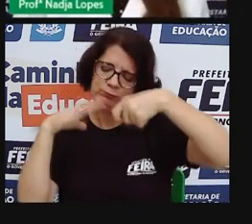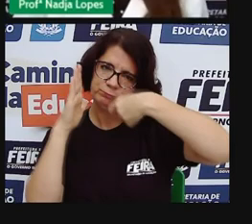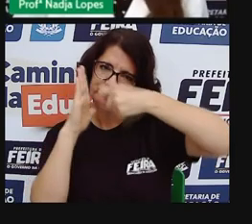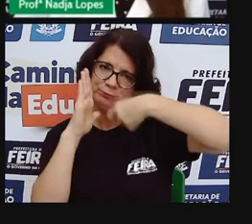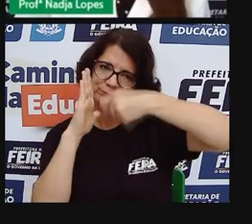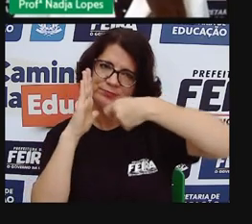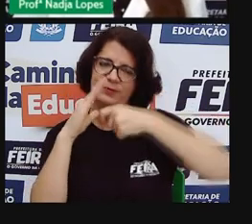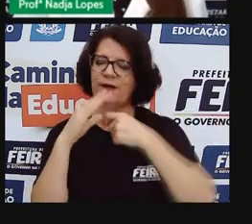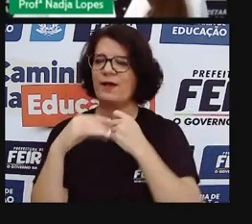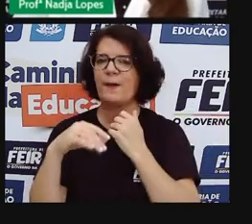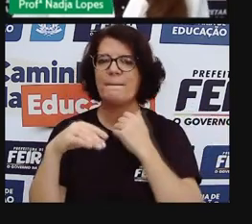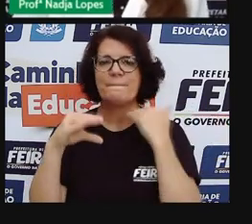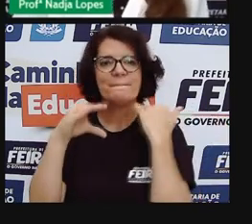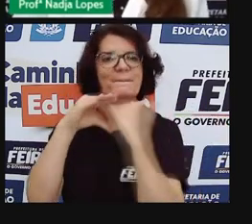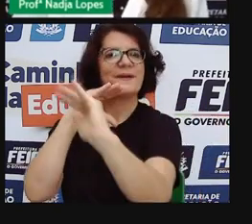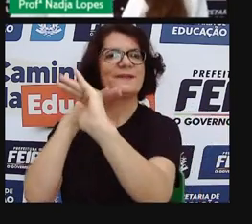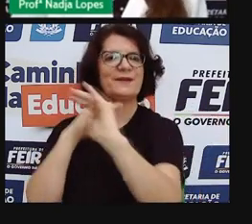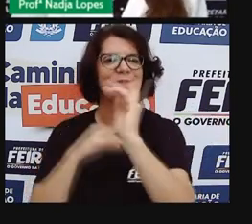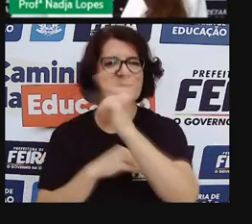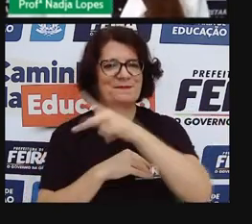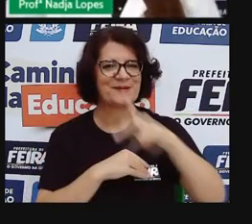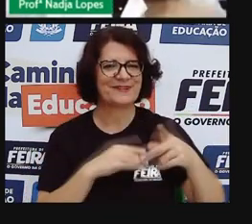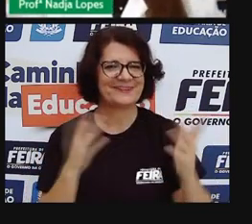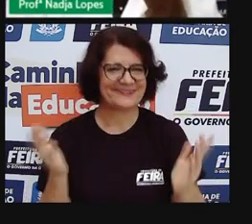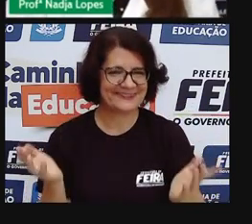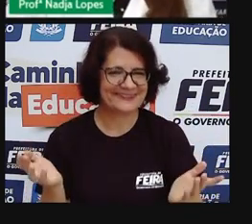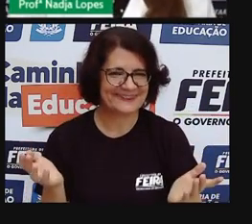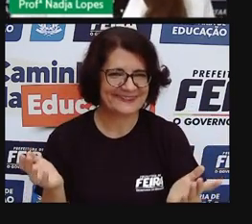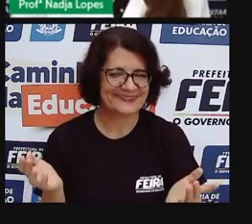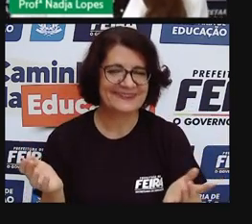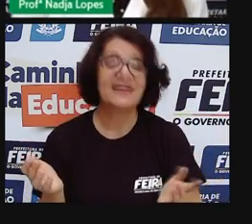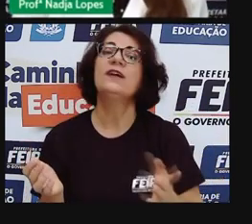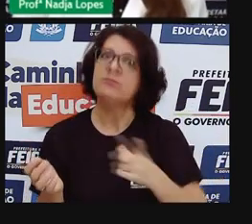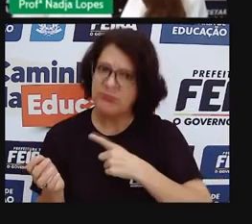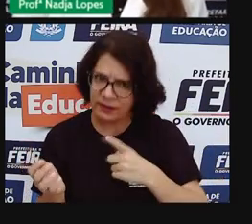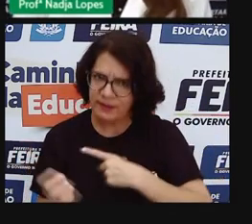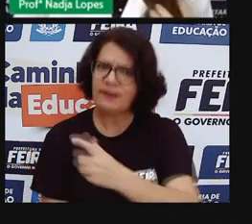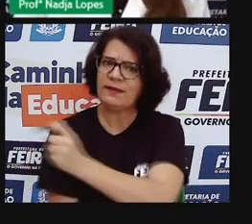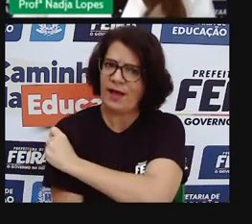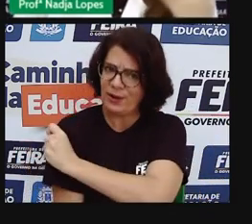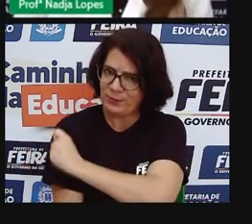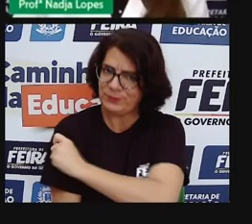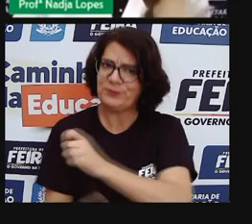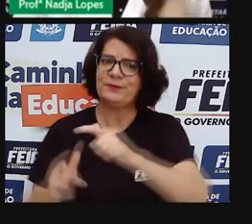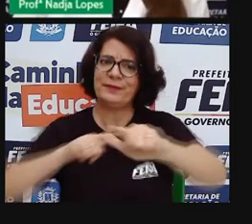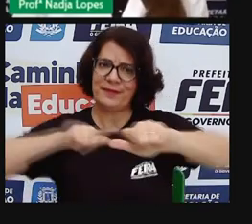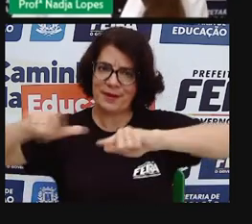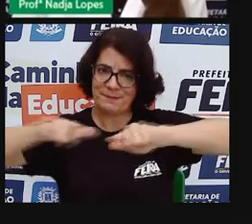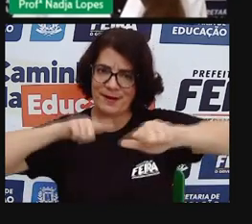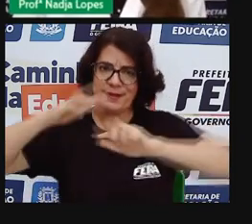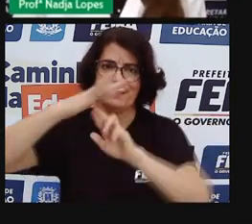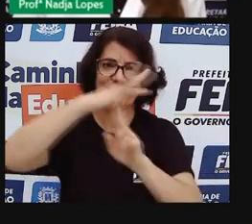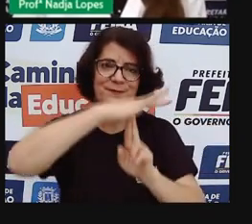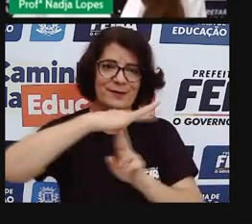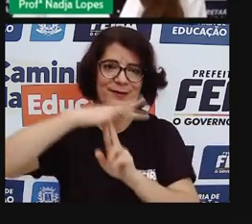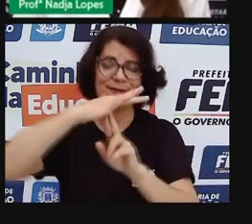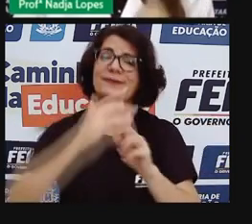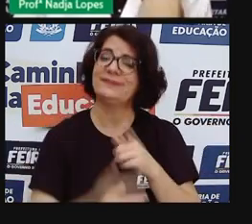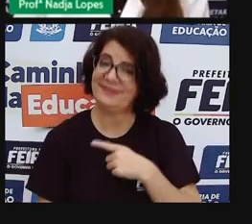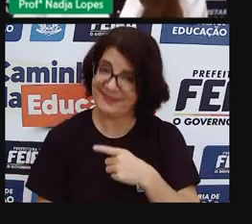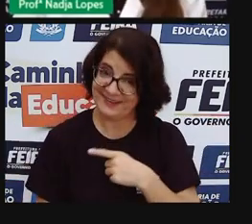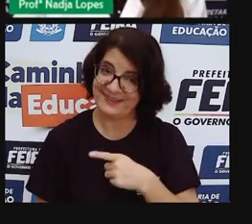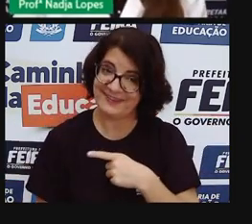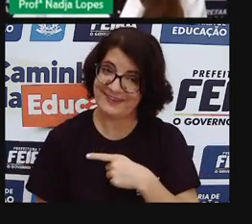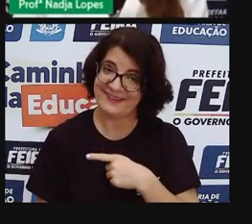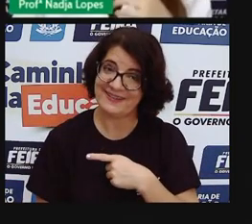alunos feirantes, então eu sei que é comum entre os nossos alunos também, tem pessoas que trabalham com as feiras. Então